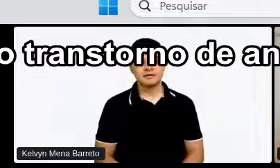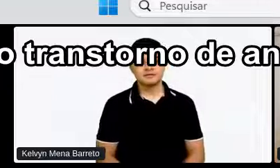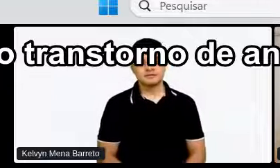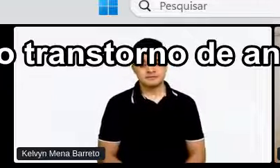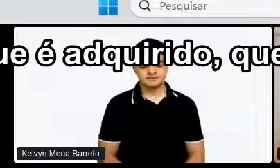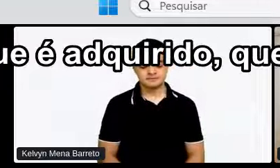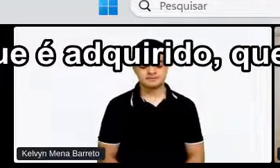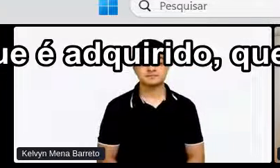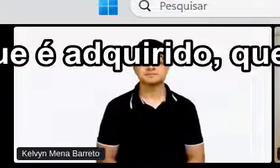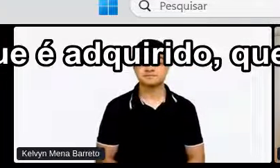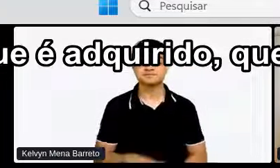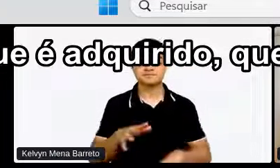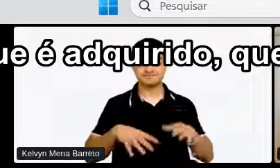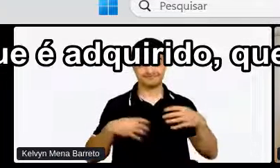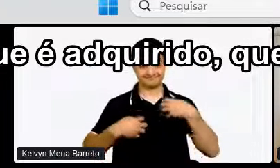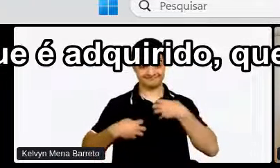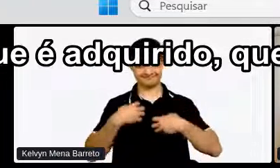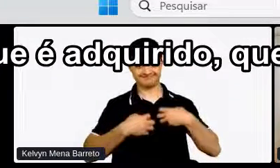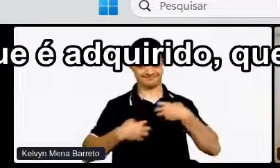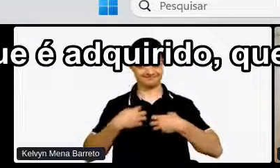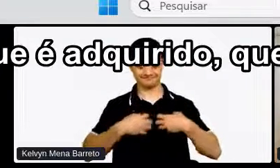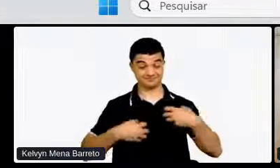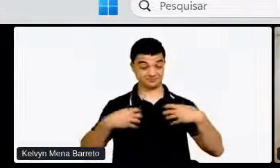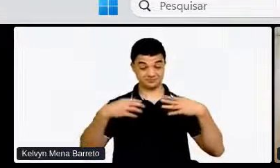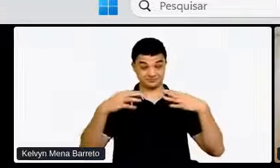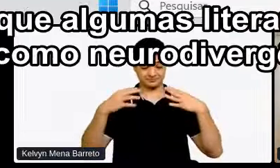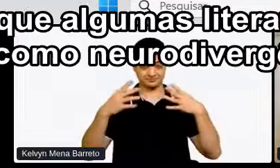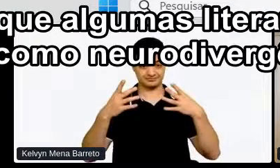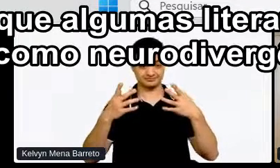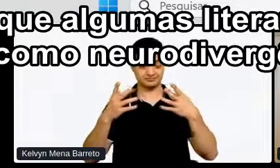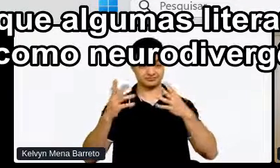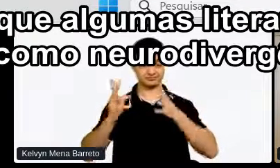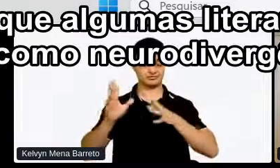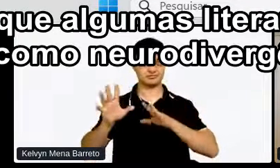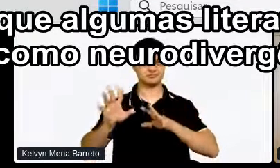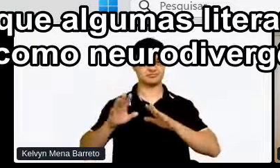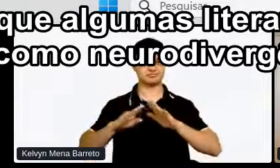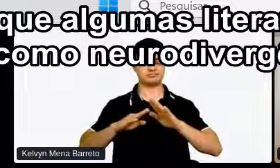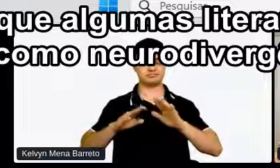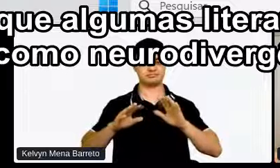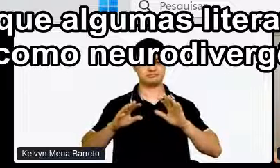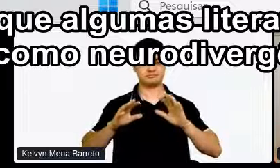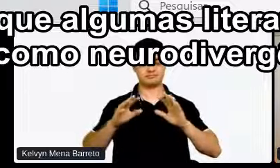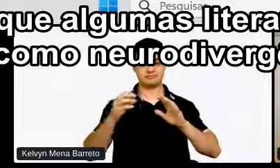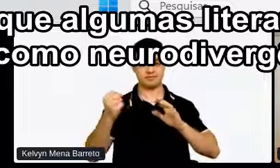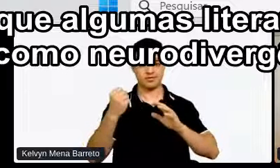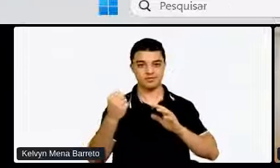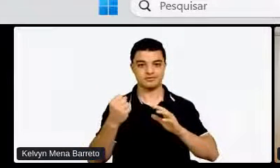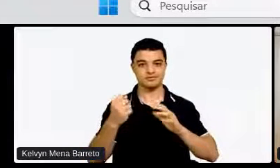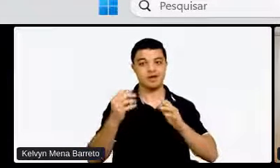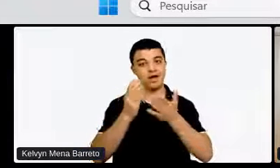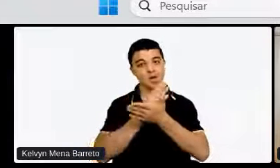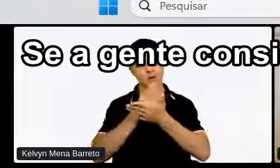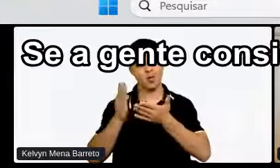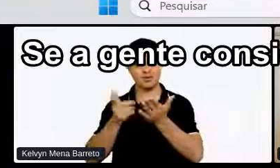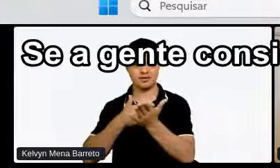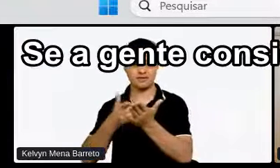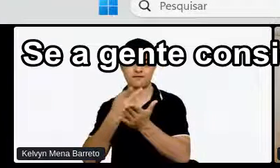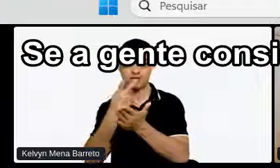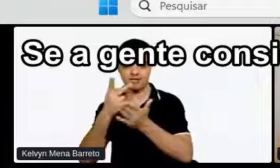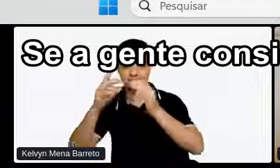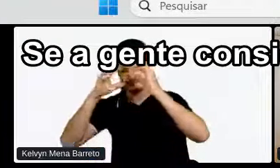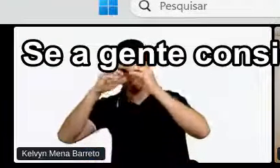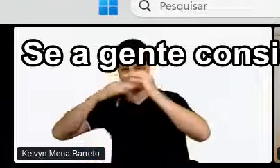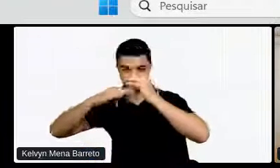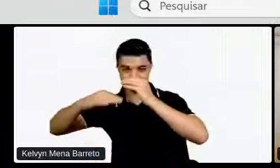ansiedade generalizada Que é adquirido Que é temporal Enfim Que algumas literaturas Consideram como neurodivergência Outras não Se a gente